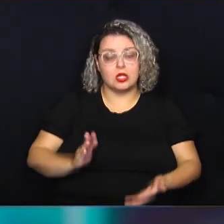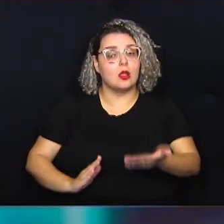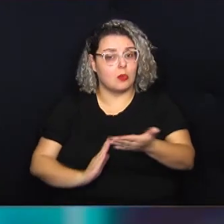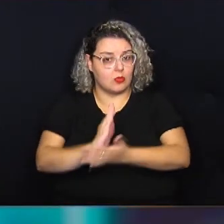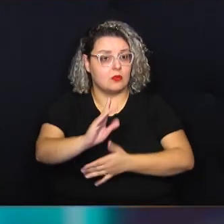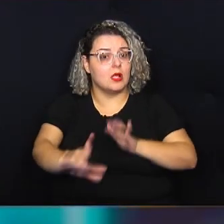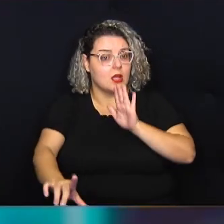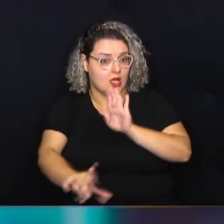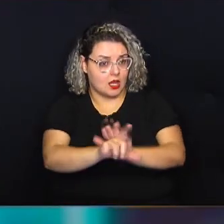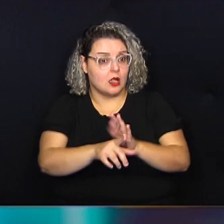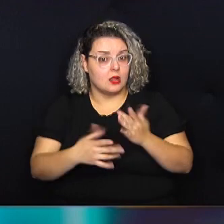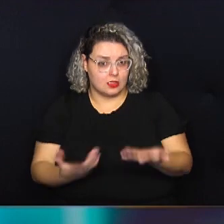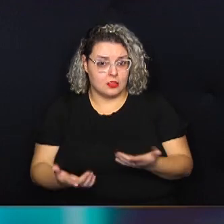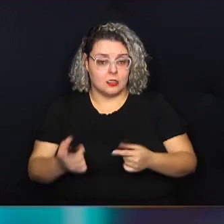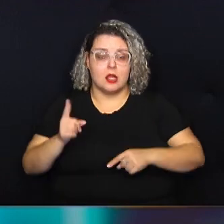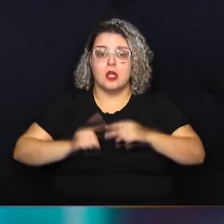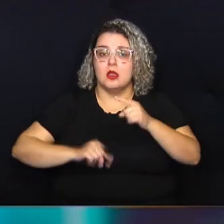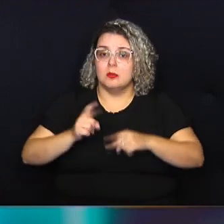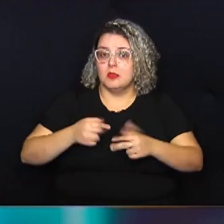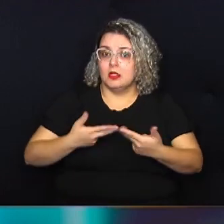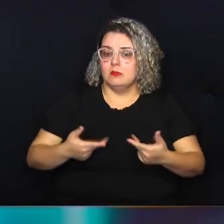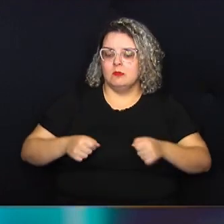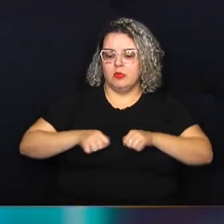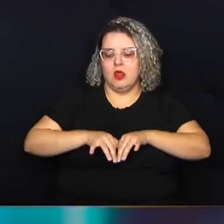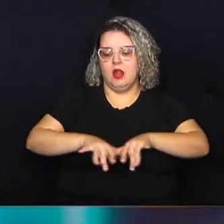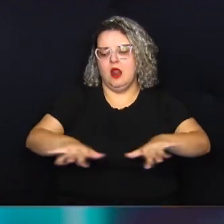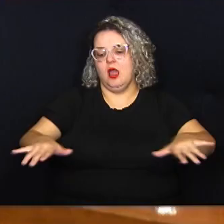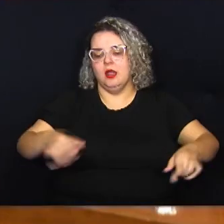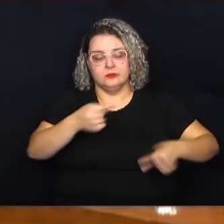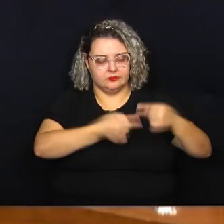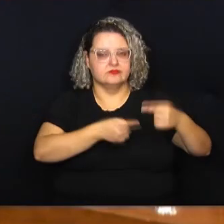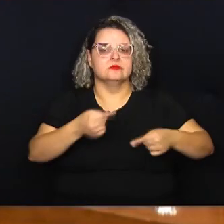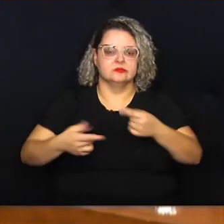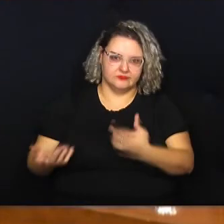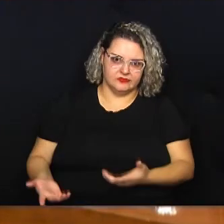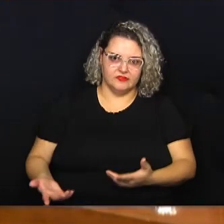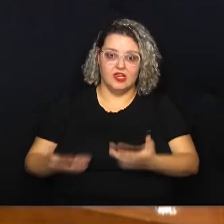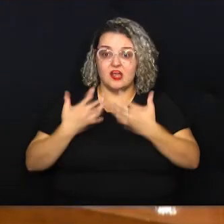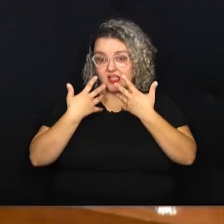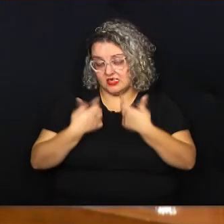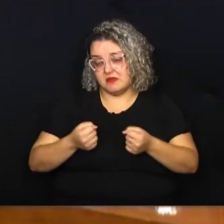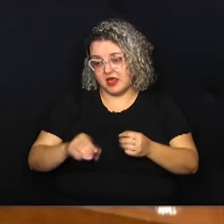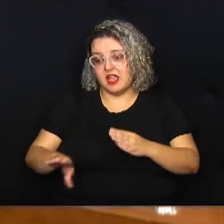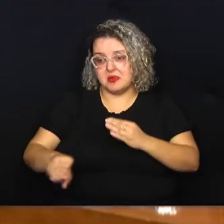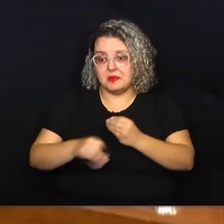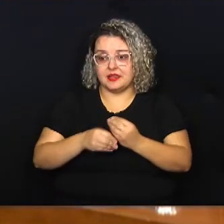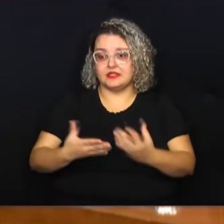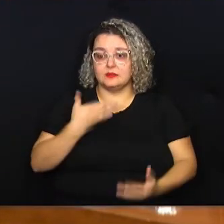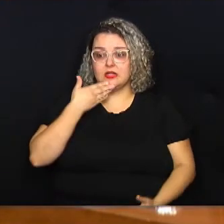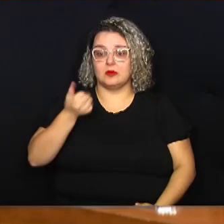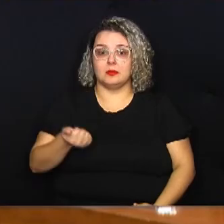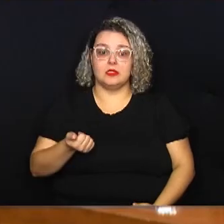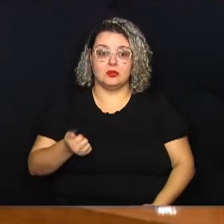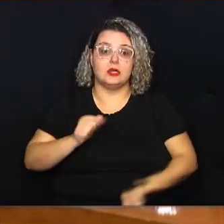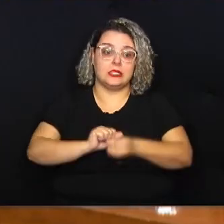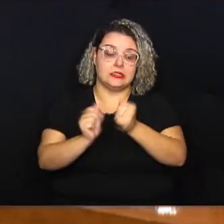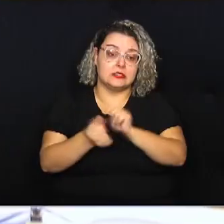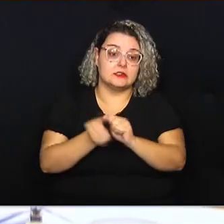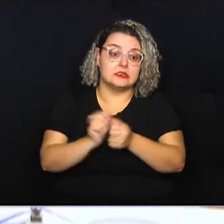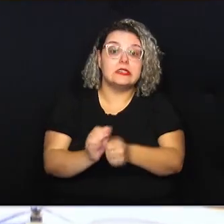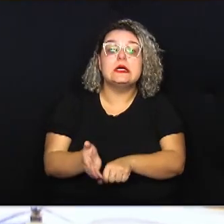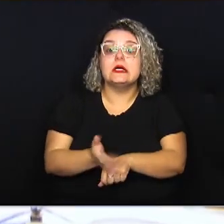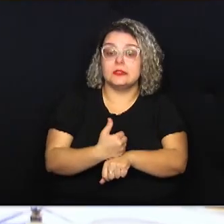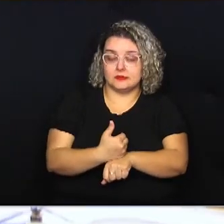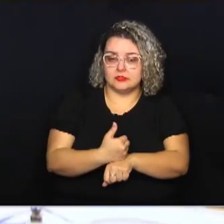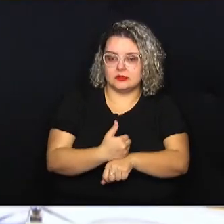legalidade, as matérias foram amplamente debatidas e devem receber emendas para melhor adequação antes de